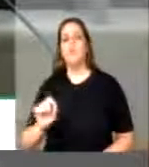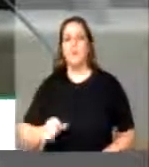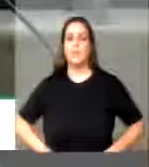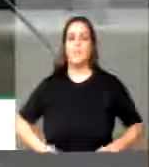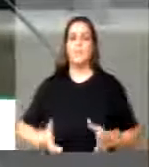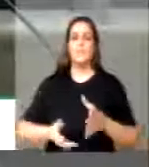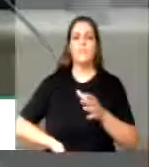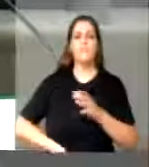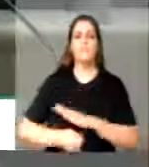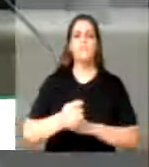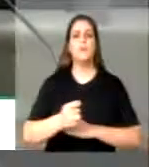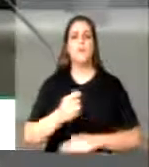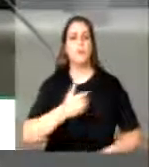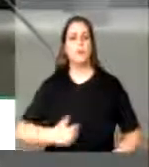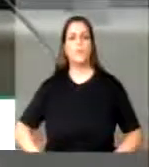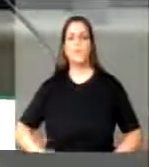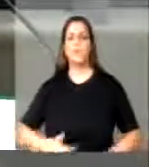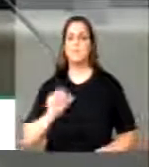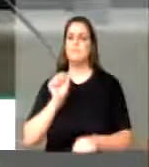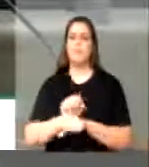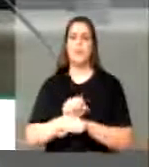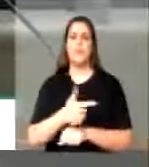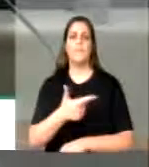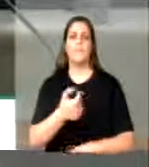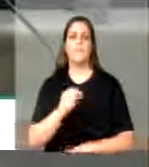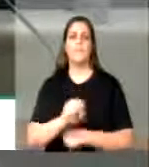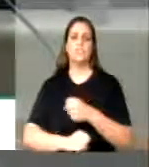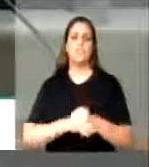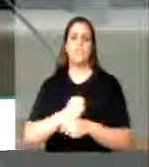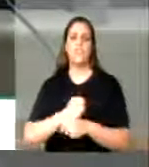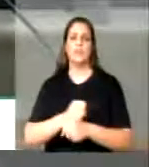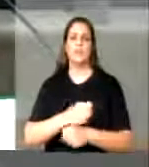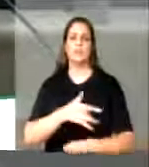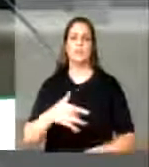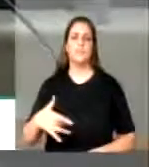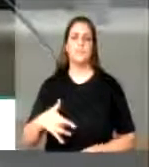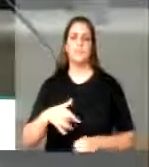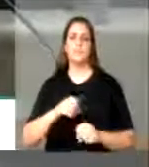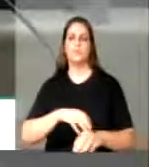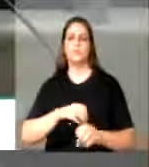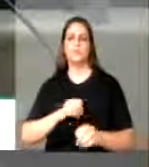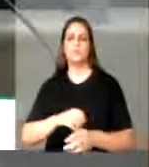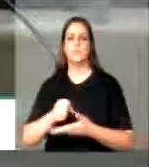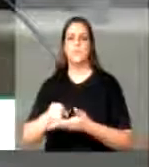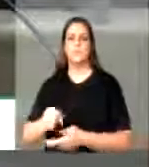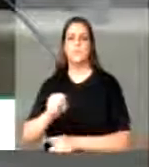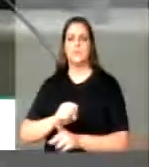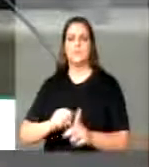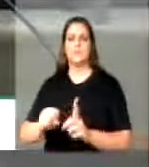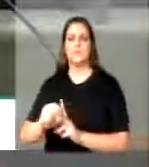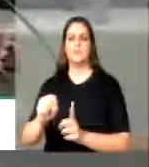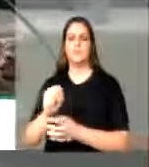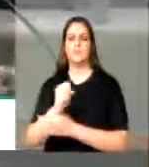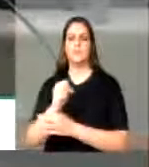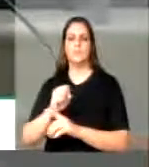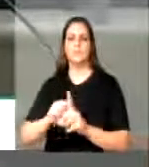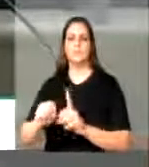públicos por 20 anos em educação, saúde, previdência social, assistência social,